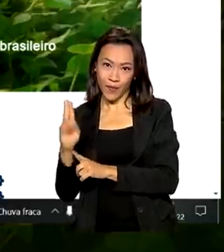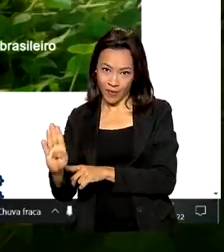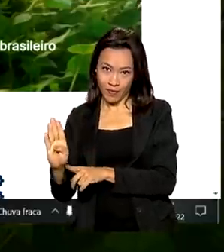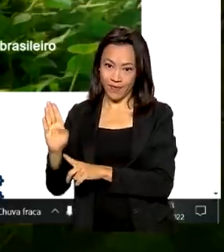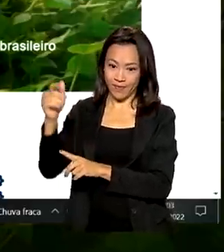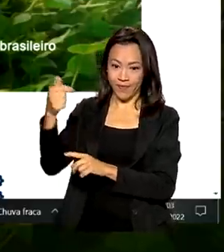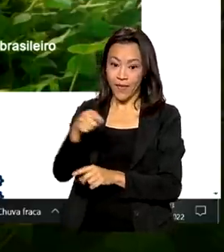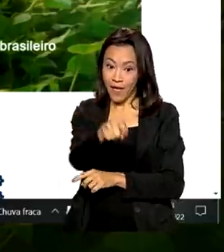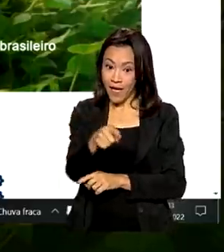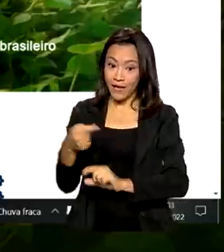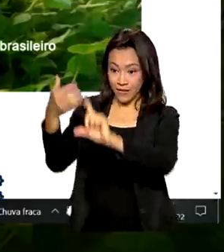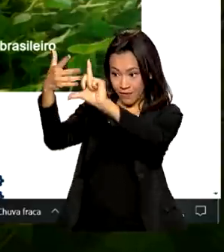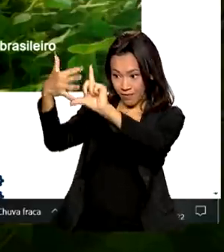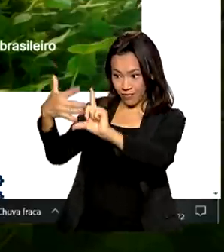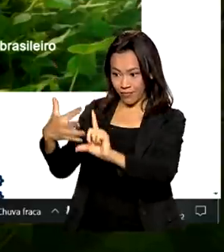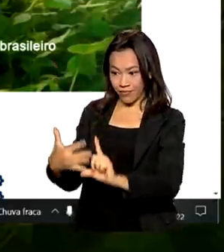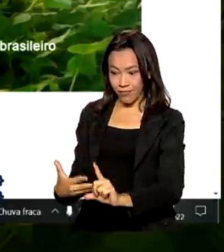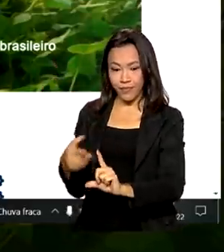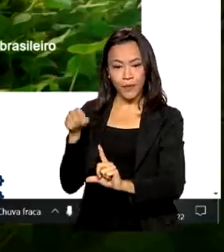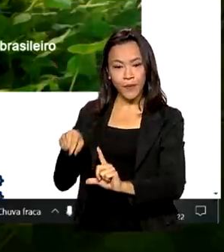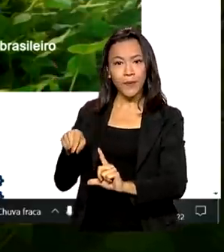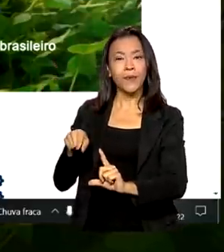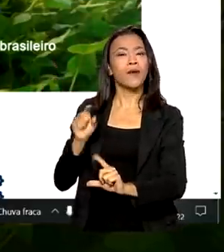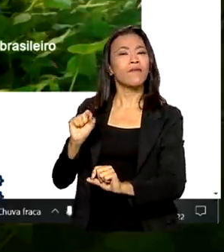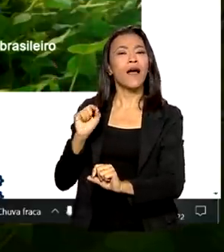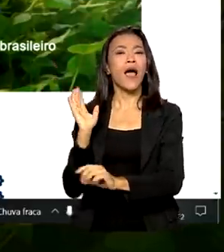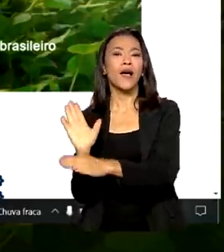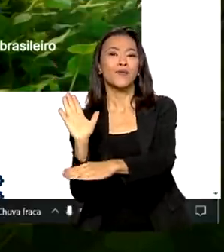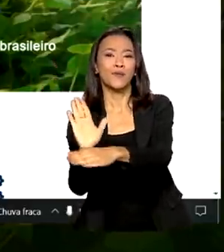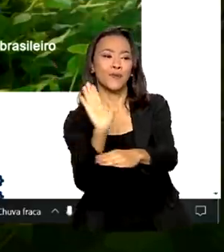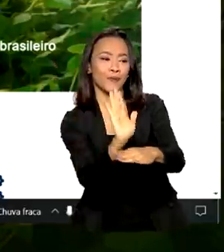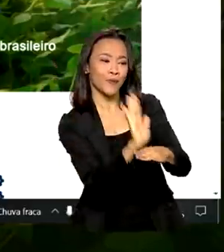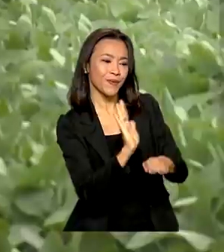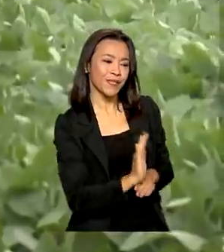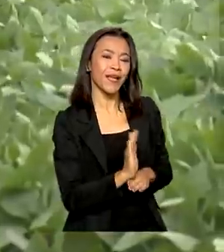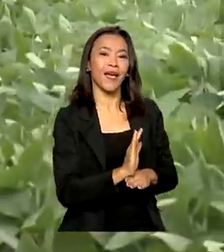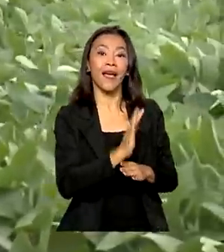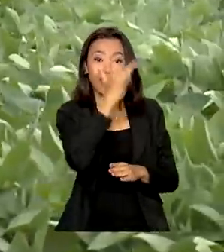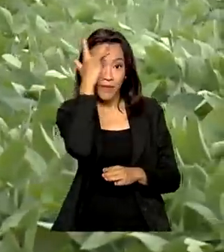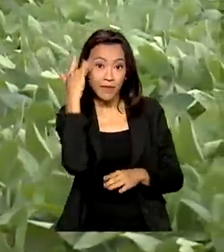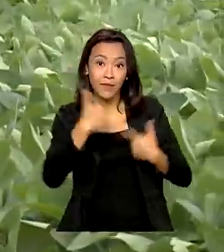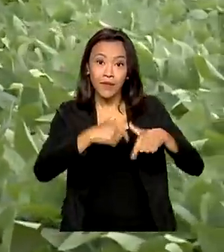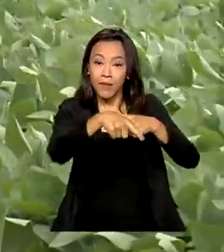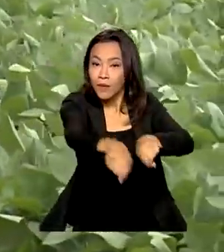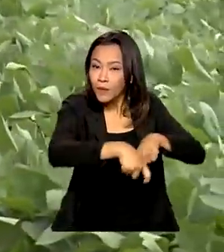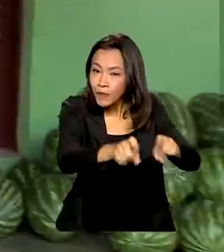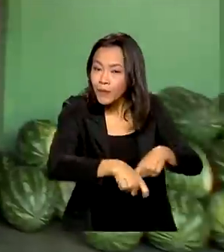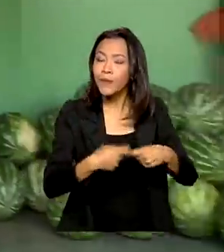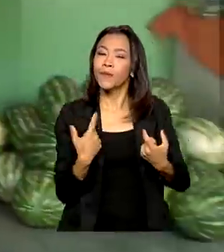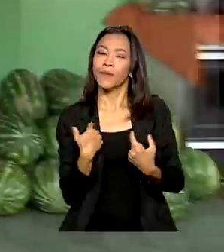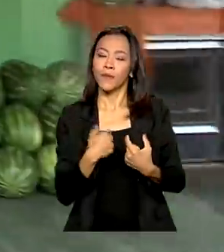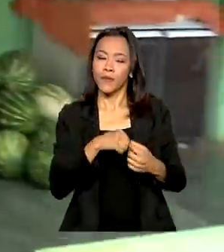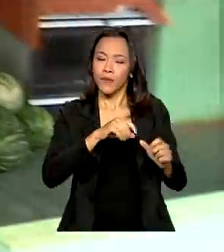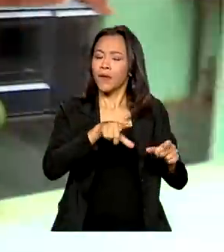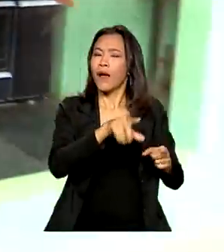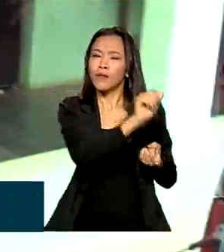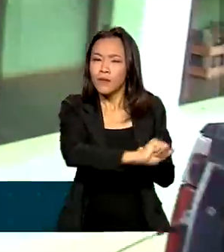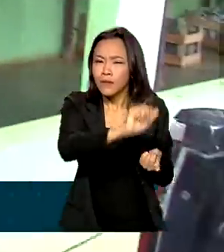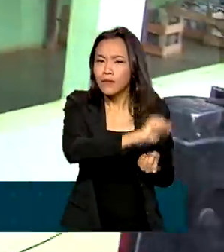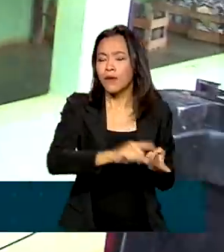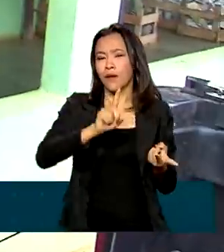plataforma Agro Hub Brasil vem facilitar o dia a dia do mundo rural. Fazendeiros, produtores, cooperativas,